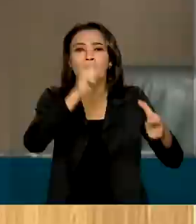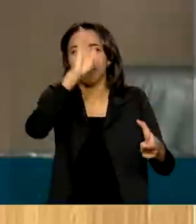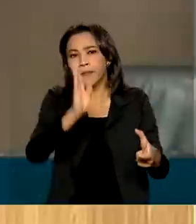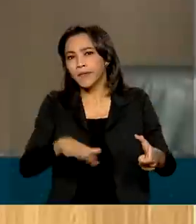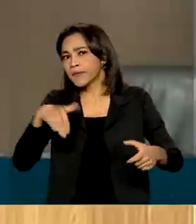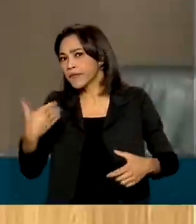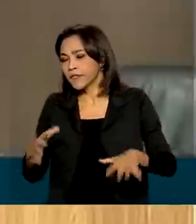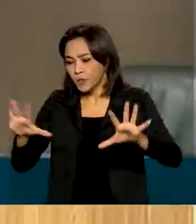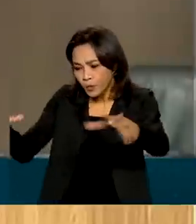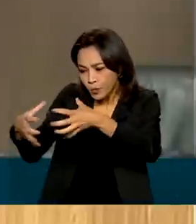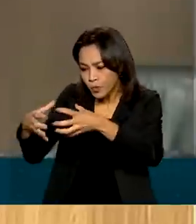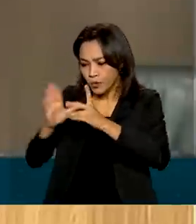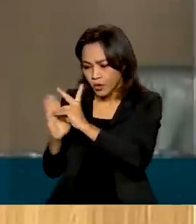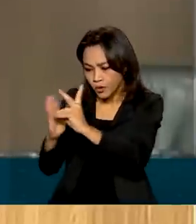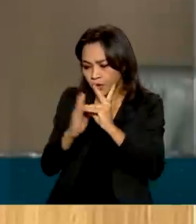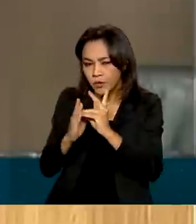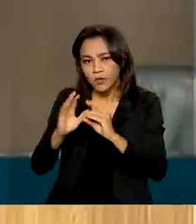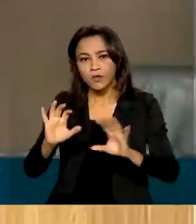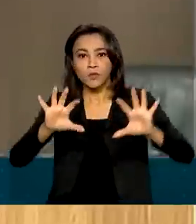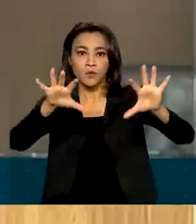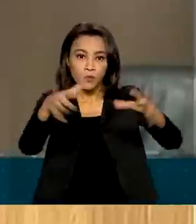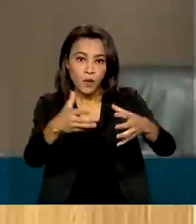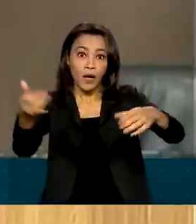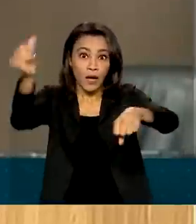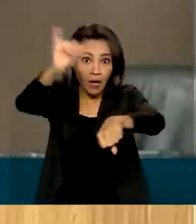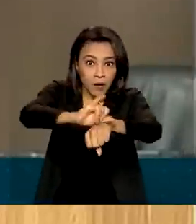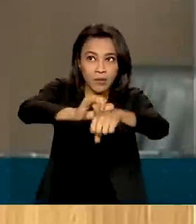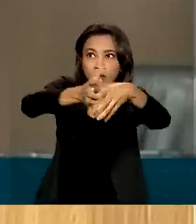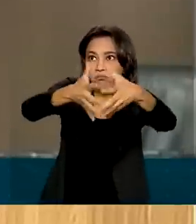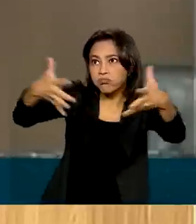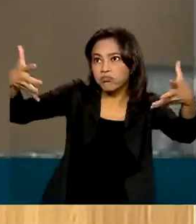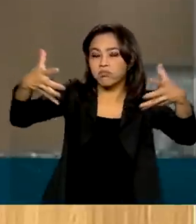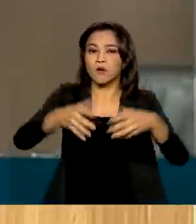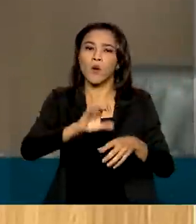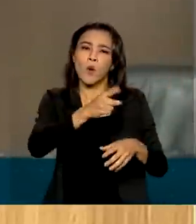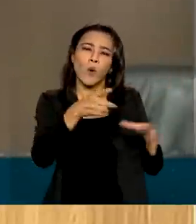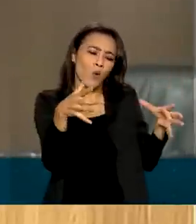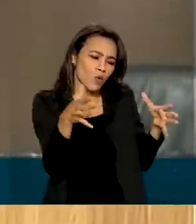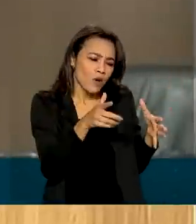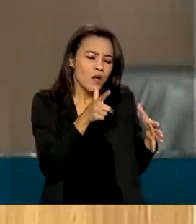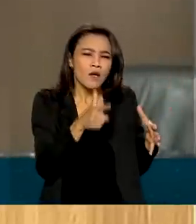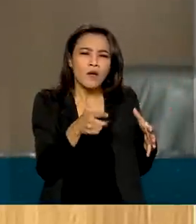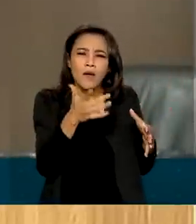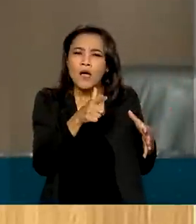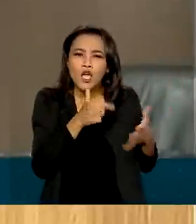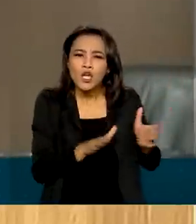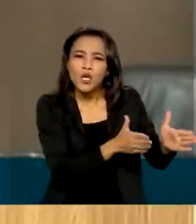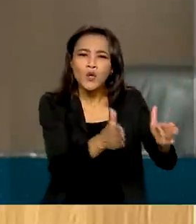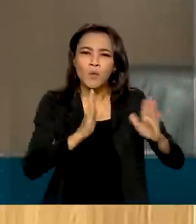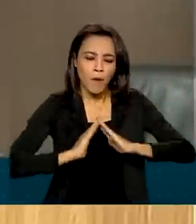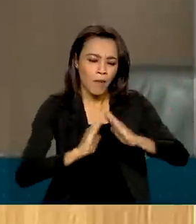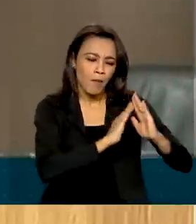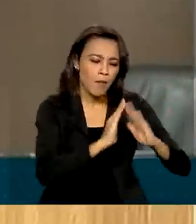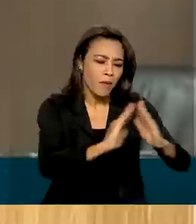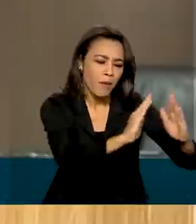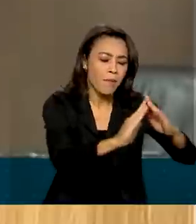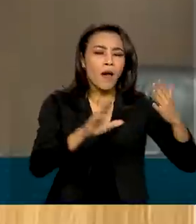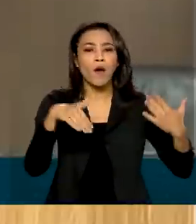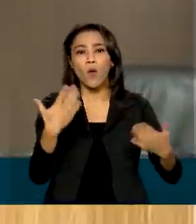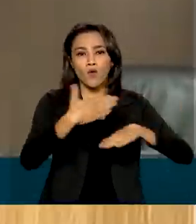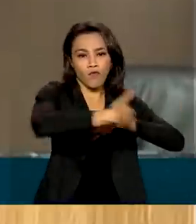numa aldeia indígena, seja numa grande capital, seja numa comunidade ribeirinha, seja numa unidade de fronteira,